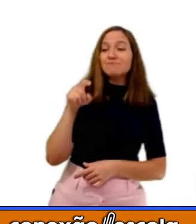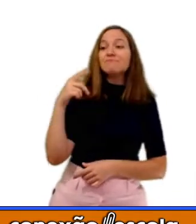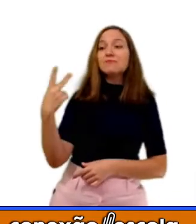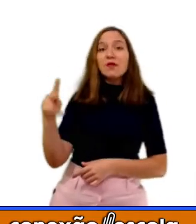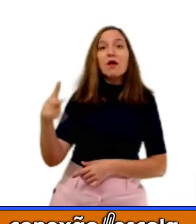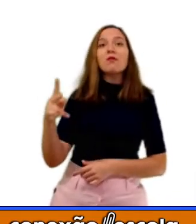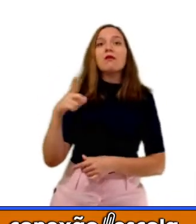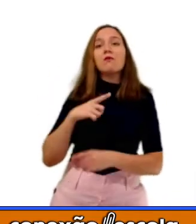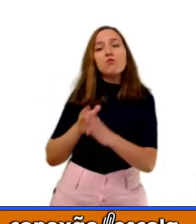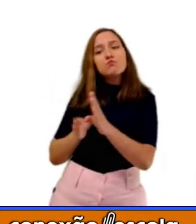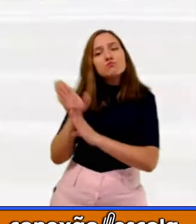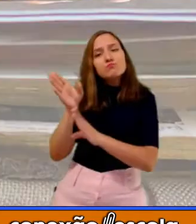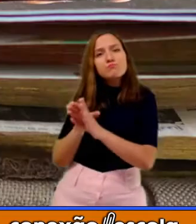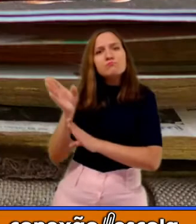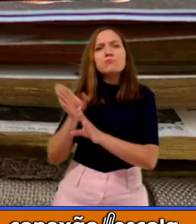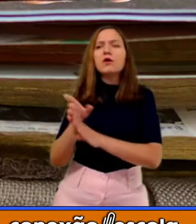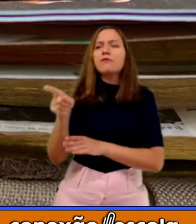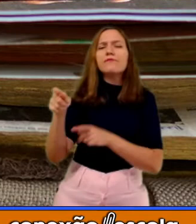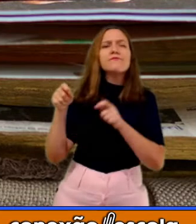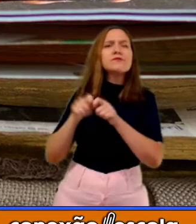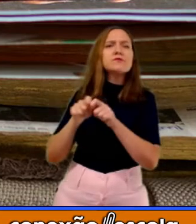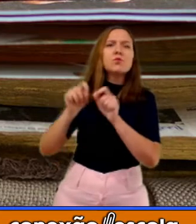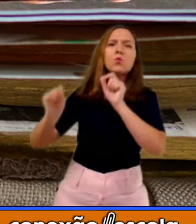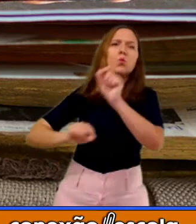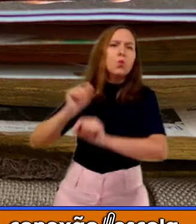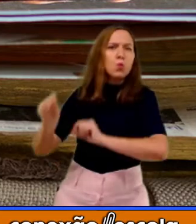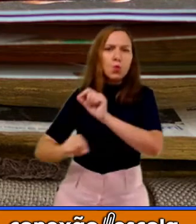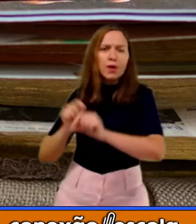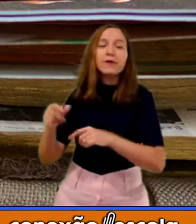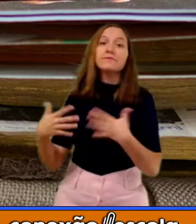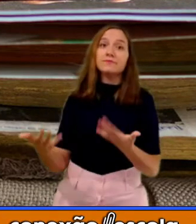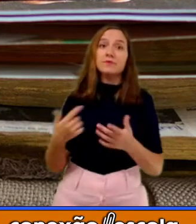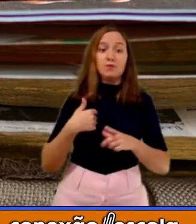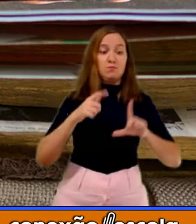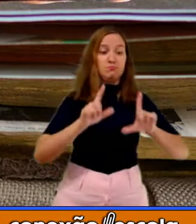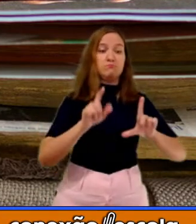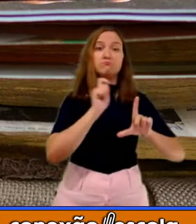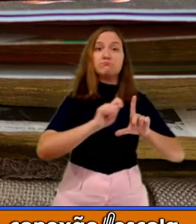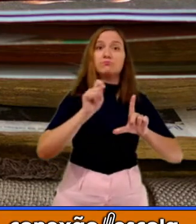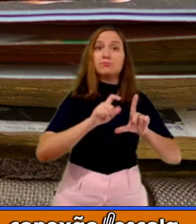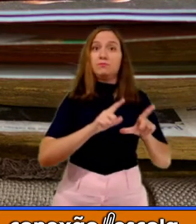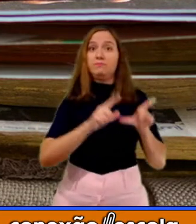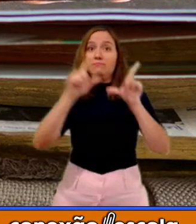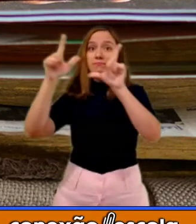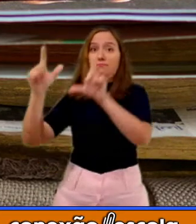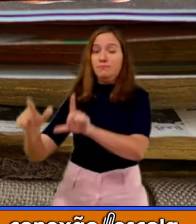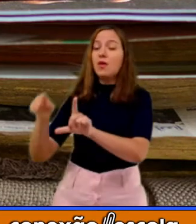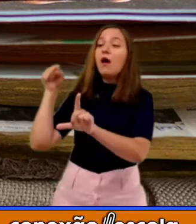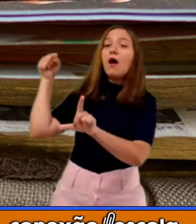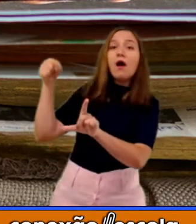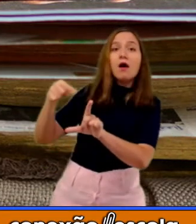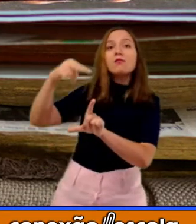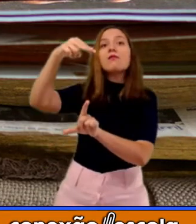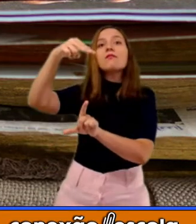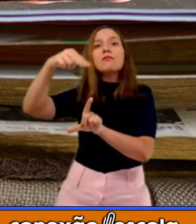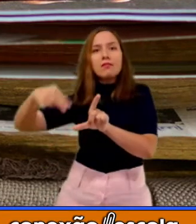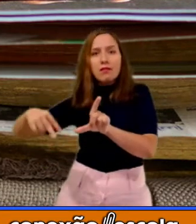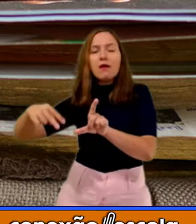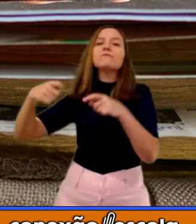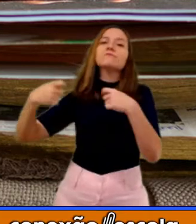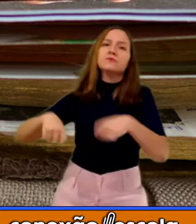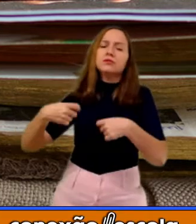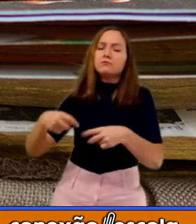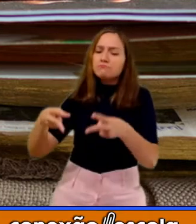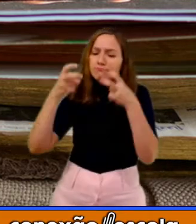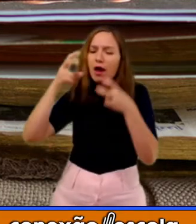orientações. Então, quando eu escrevo um bilhete, o destinatário que vai receber esse bilhete, ele vai ter que